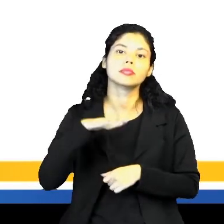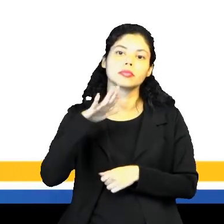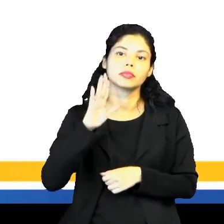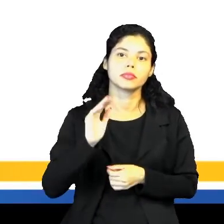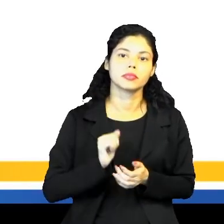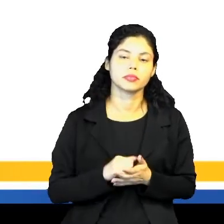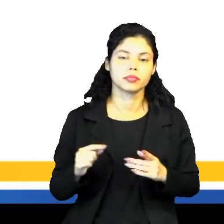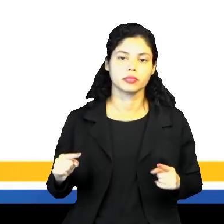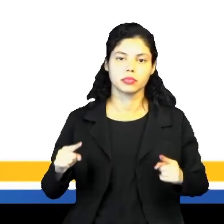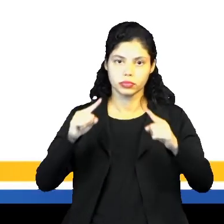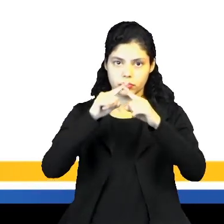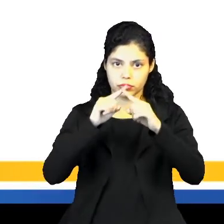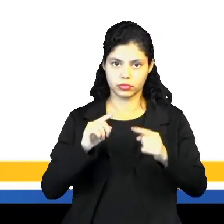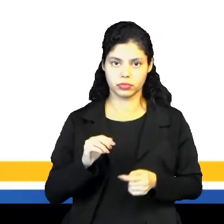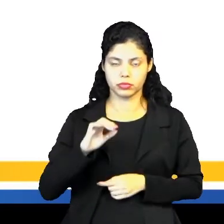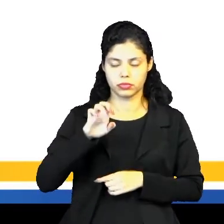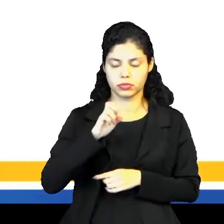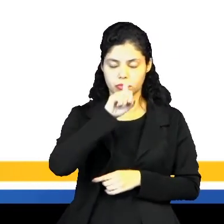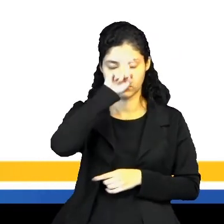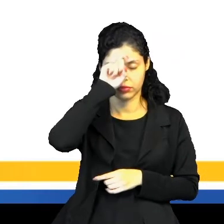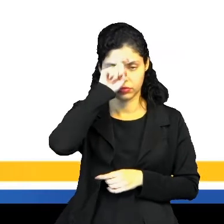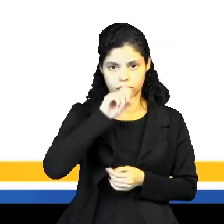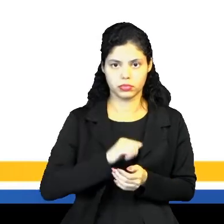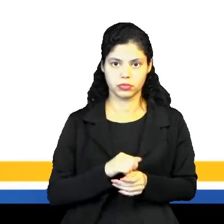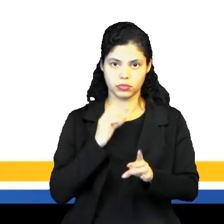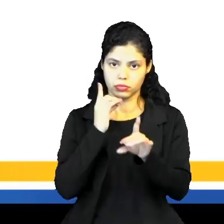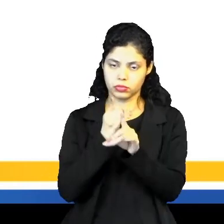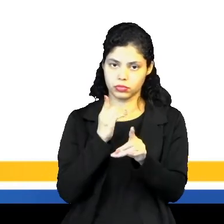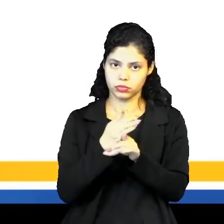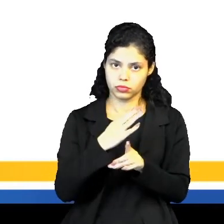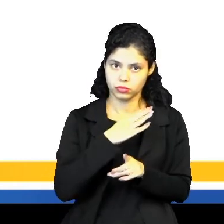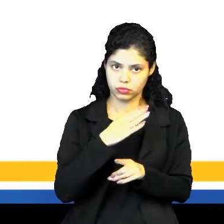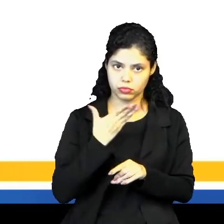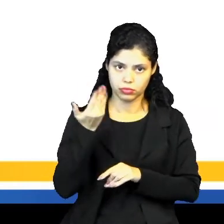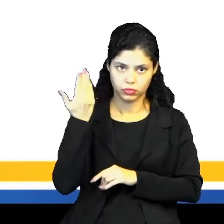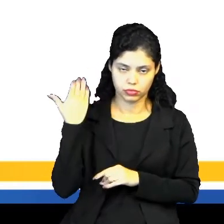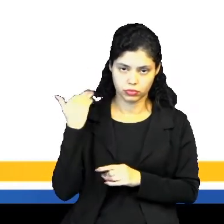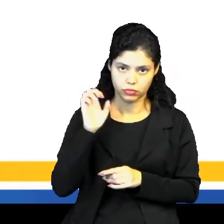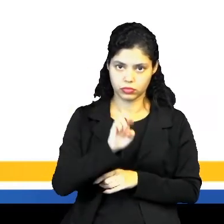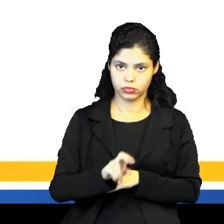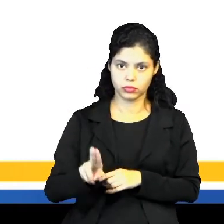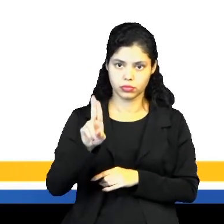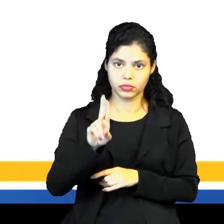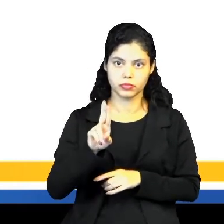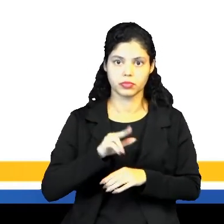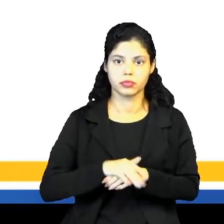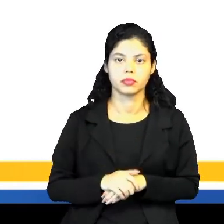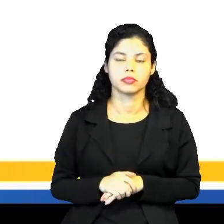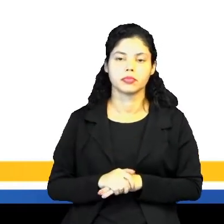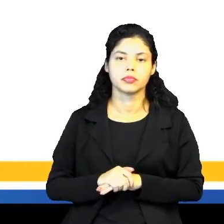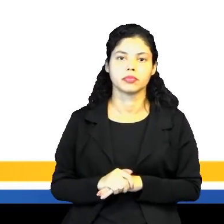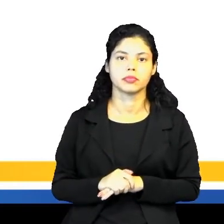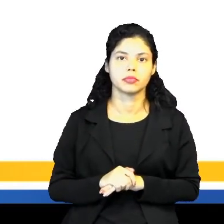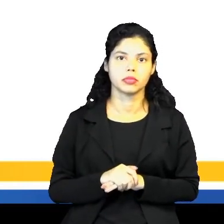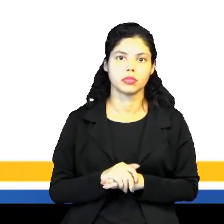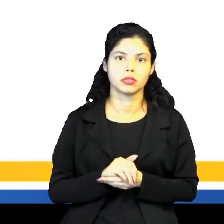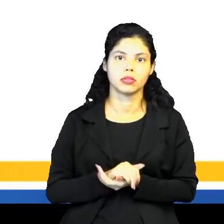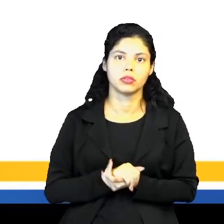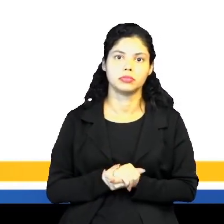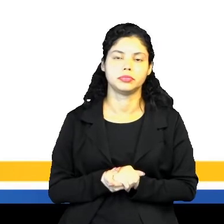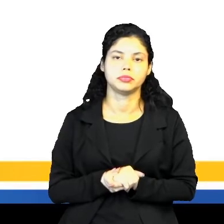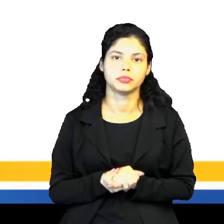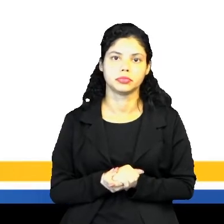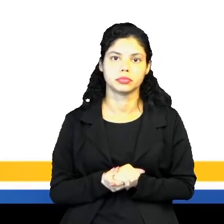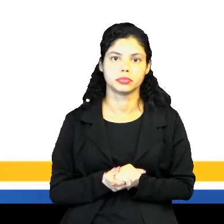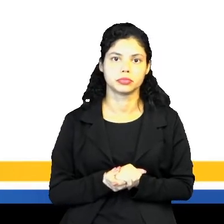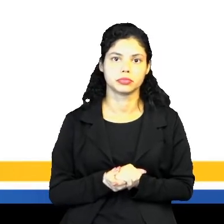Que as pirâmides do Egito. Ou seja, descobrem cidade mais antiga da Europa, né? Descoberta na cidade mais antiga aí da